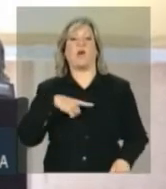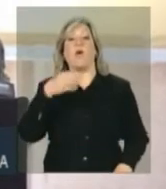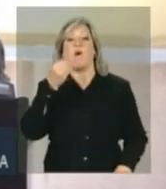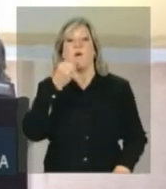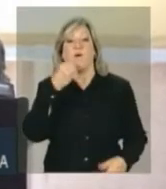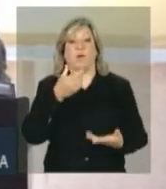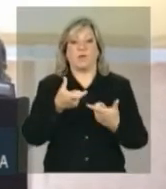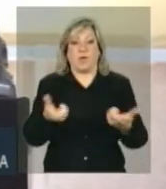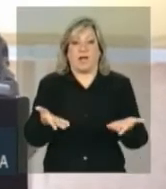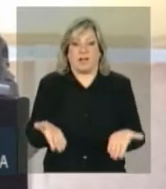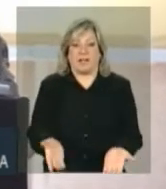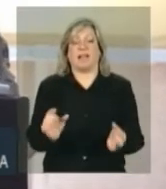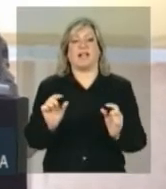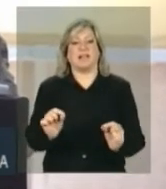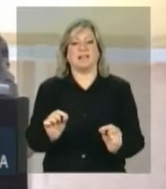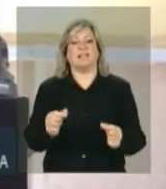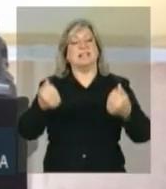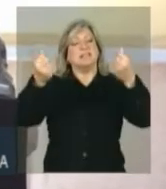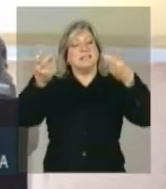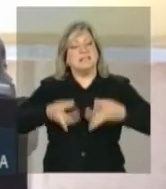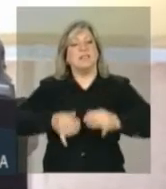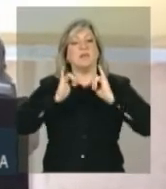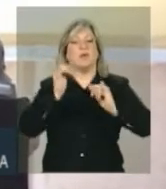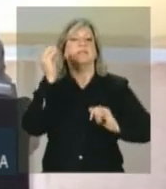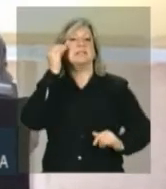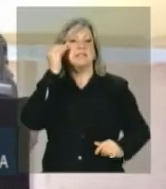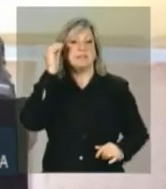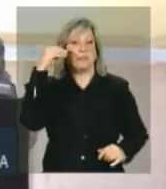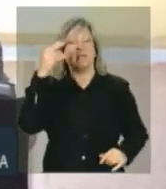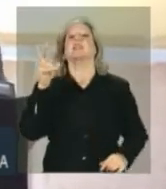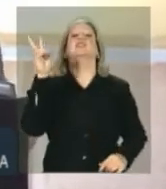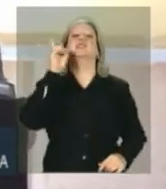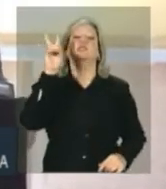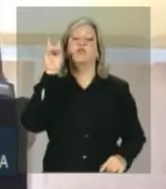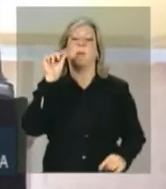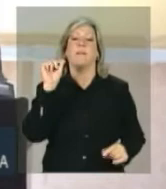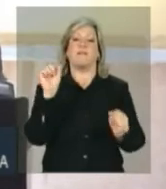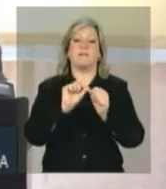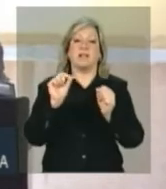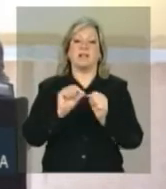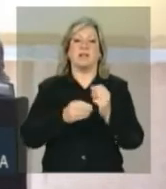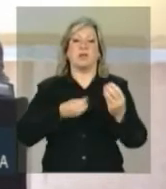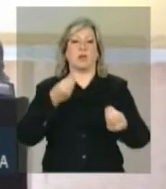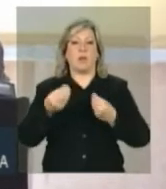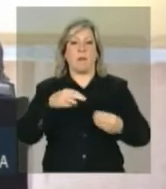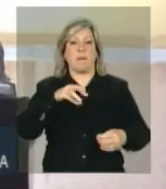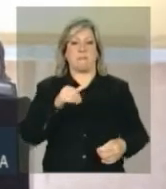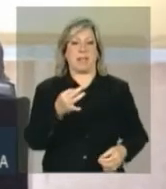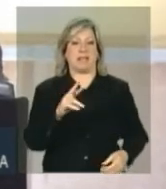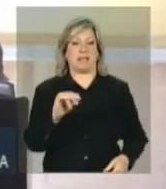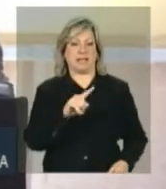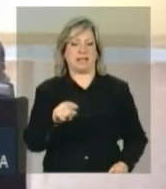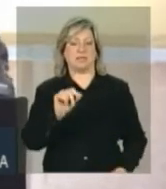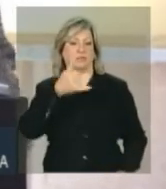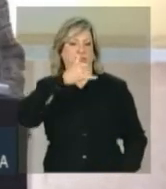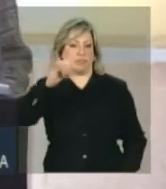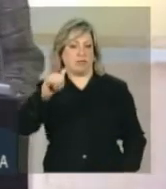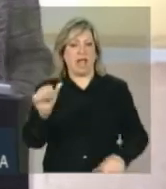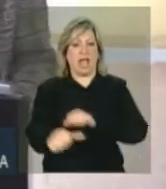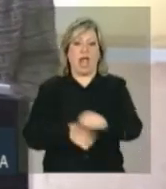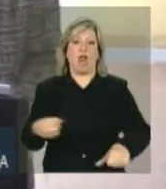de compartilhar nossa experiência no que se refere à construção de uma matriz energética renovável,